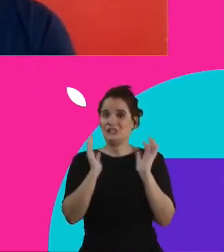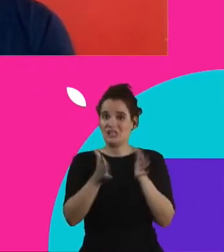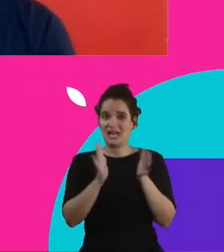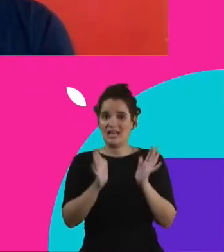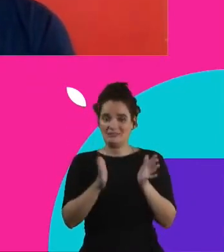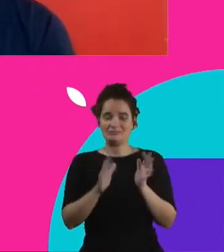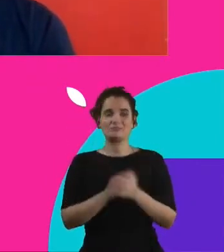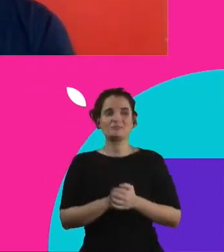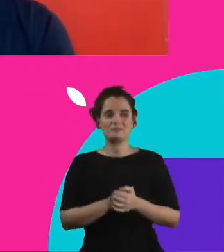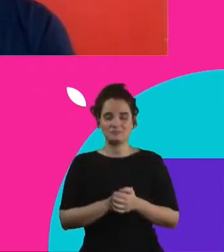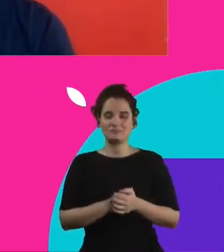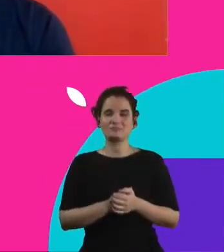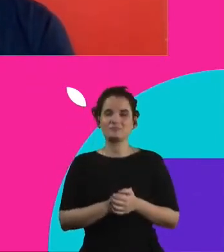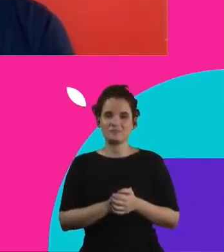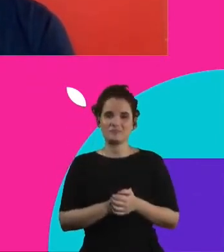um pouco mais friozinho.